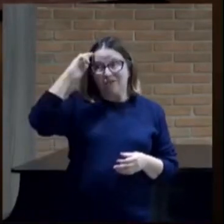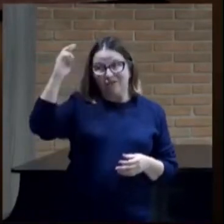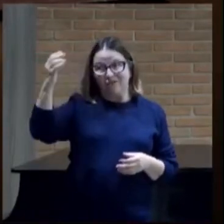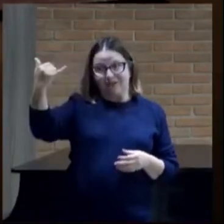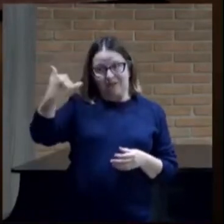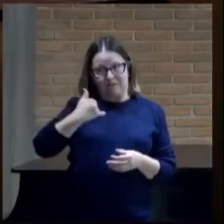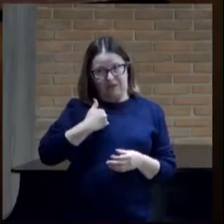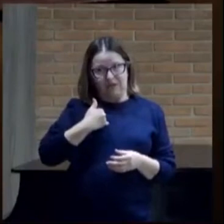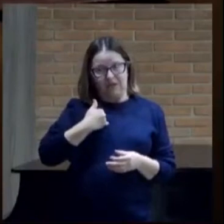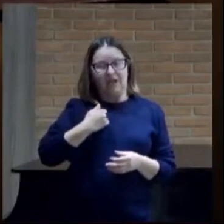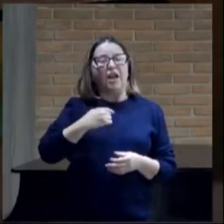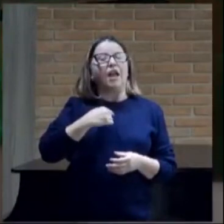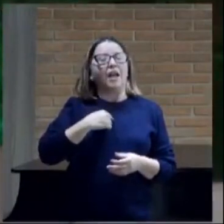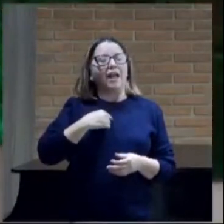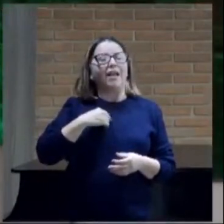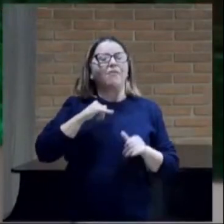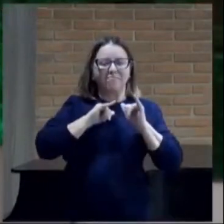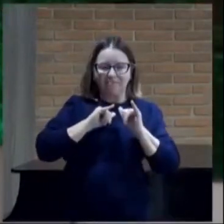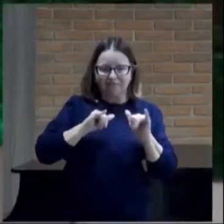falarei.